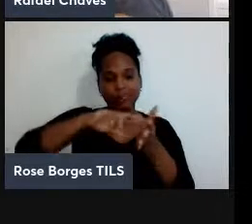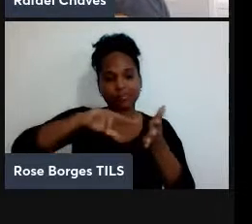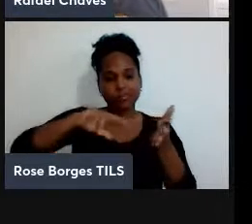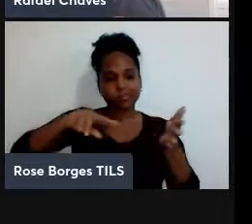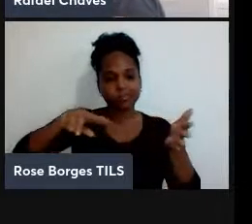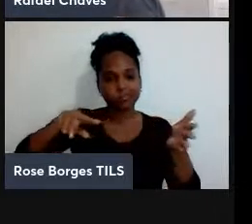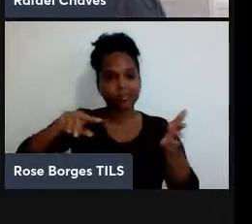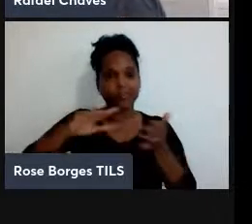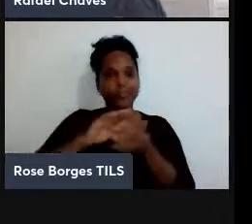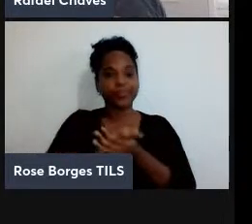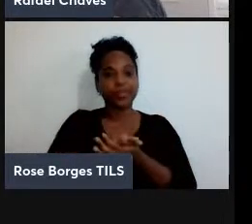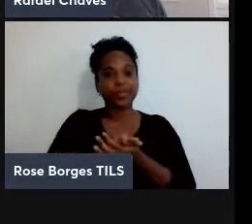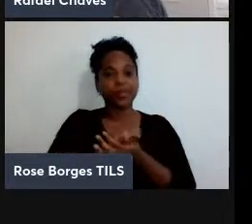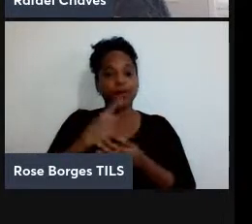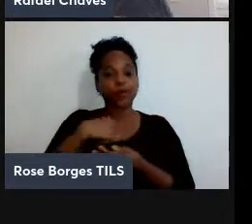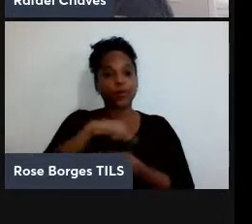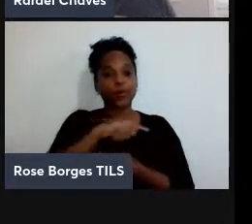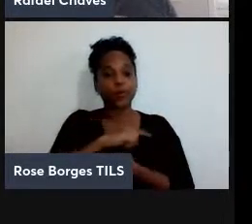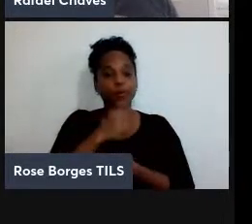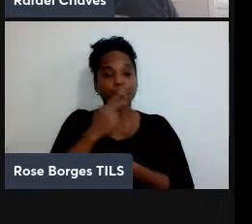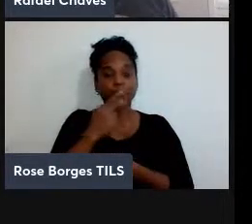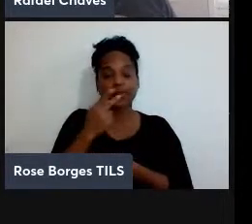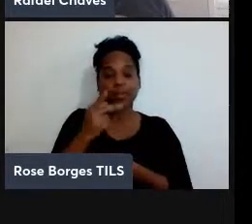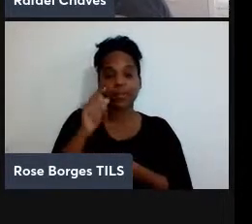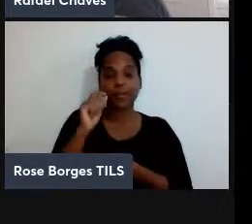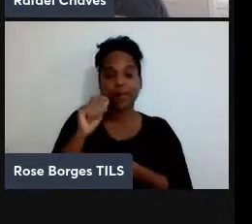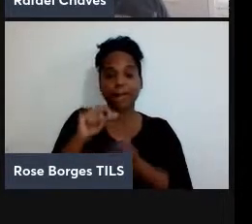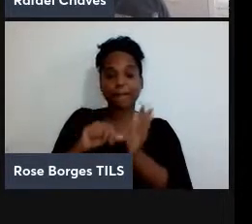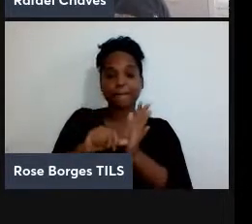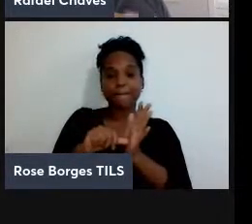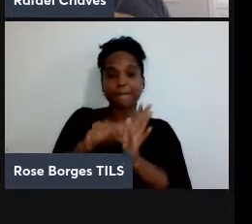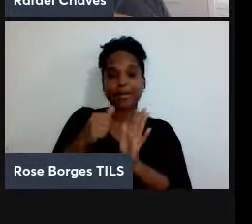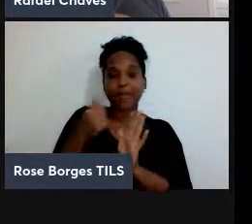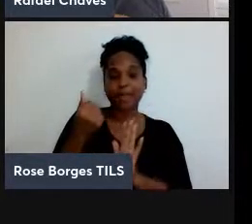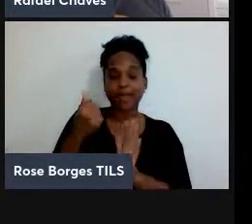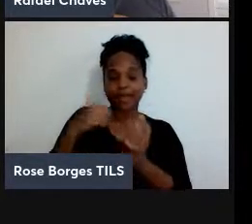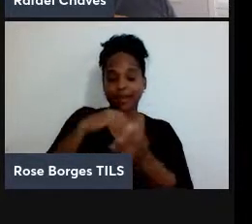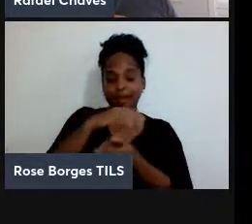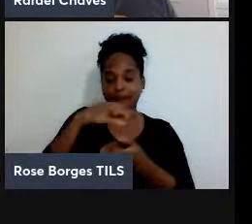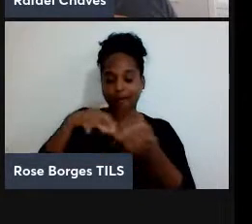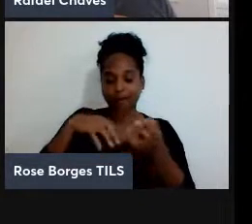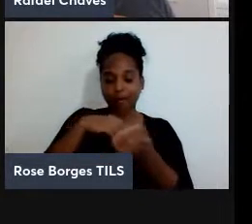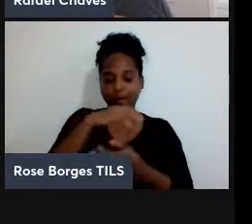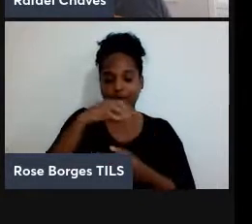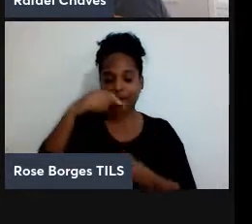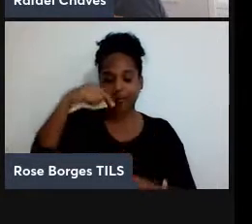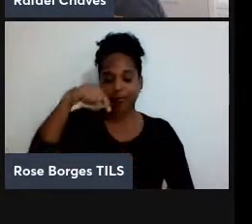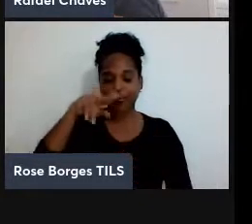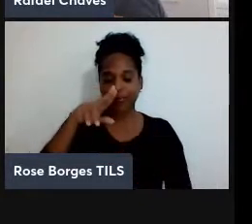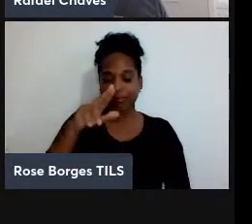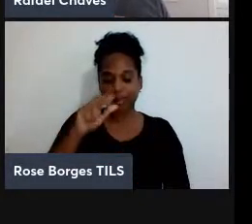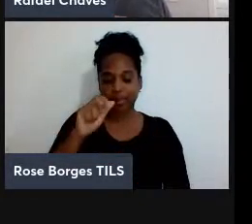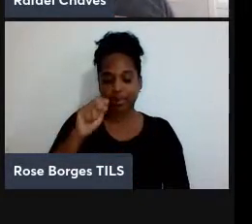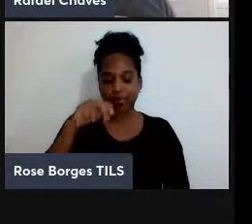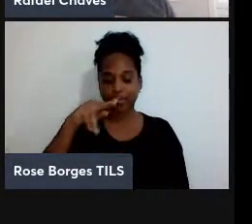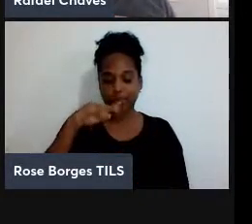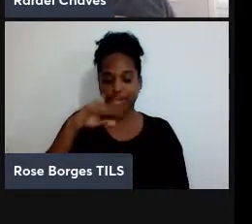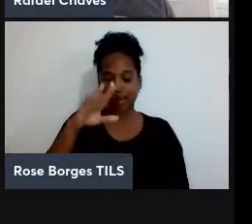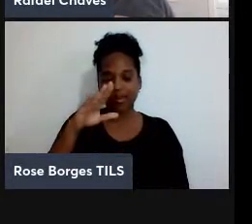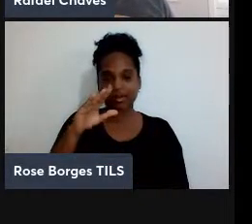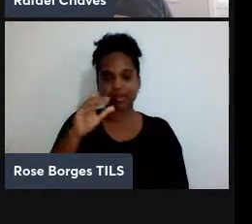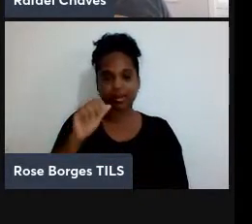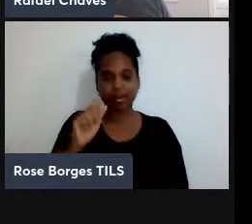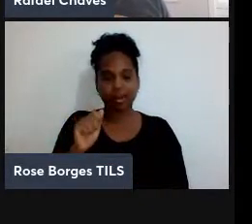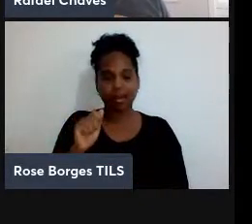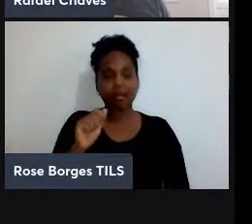a gente convencionou chamar aí de primeira revolução quântica, né. Ali, ao longo das duas primeiras, duas, três primeiras décadas do século